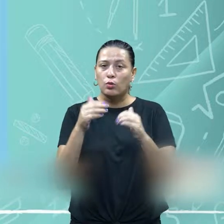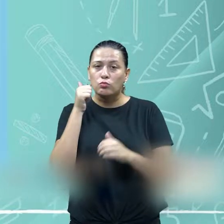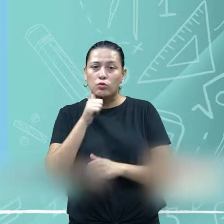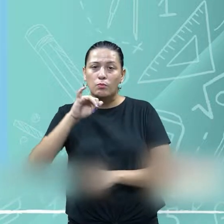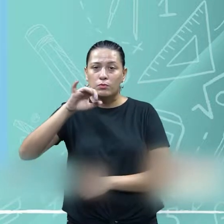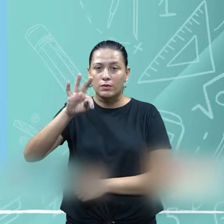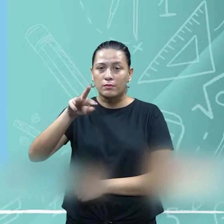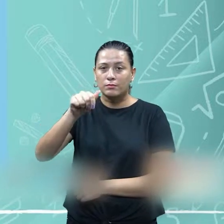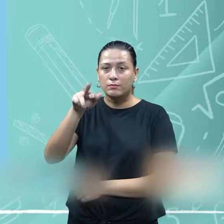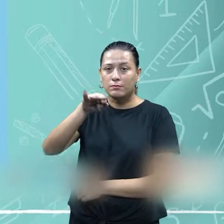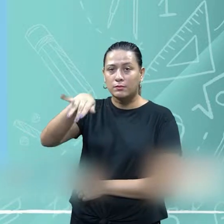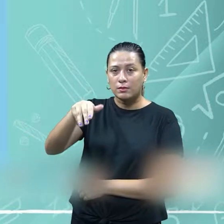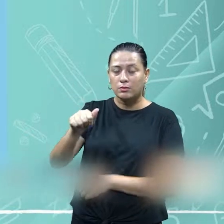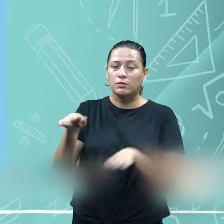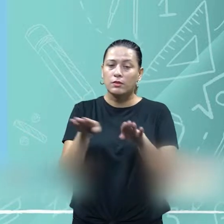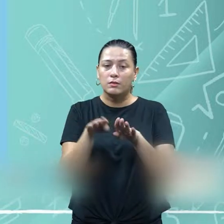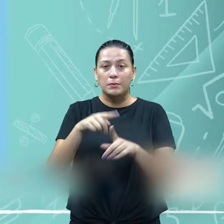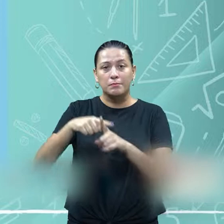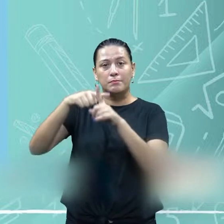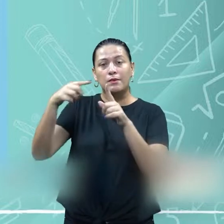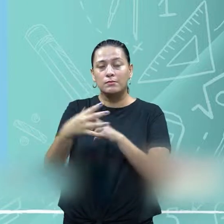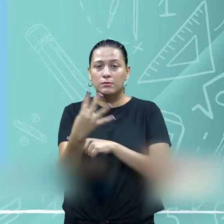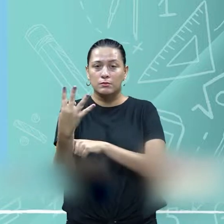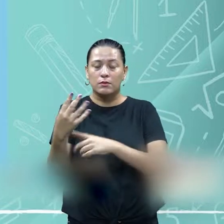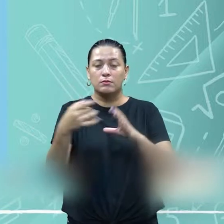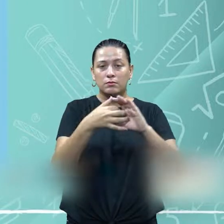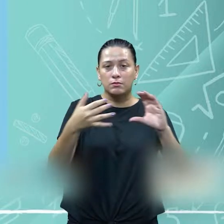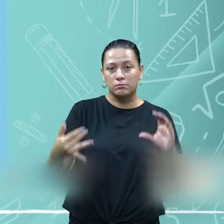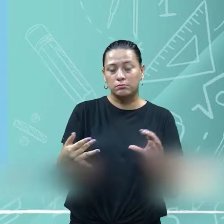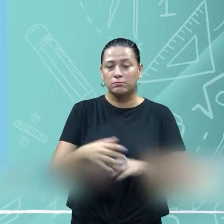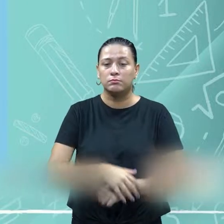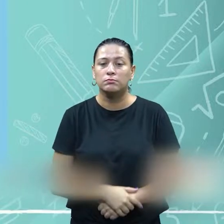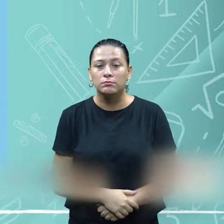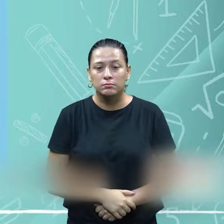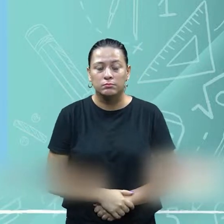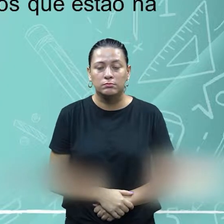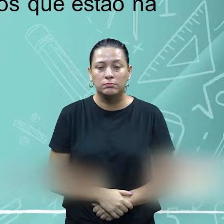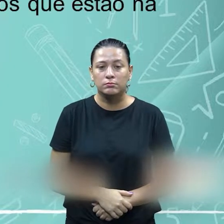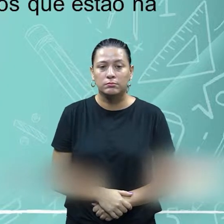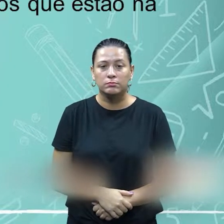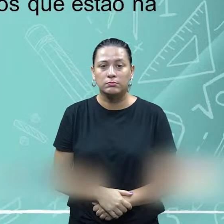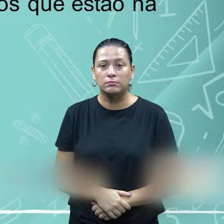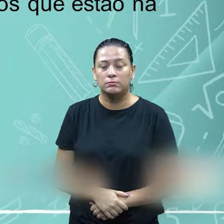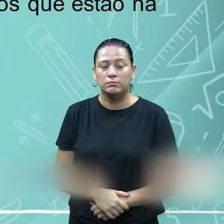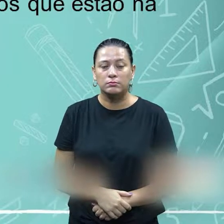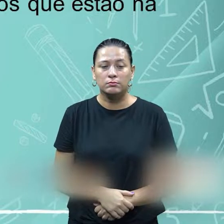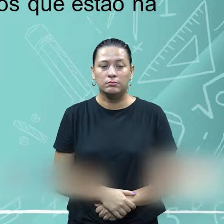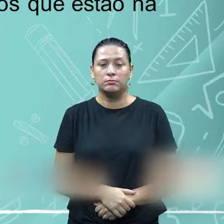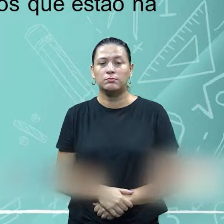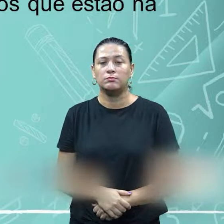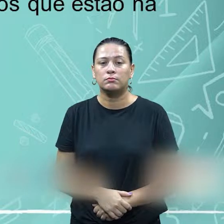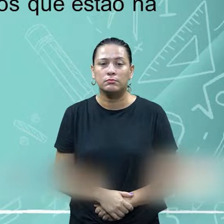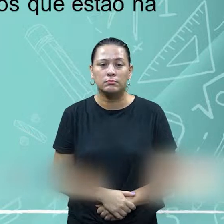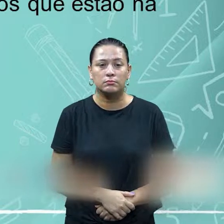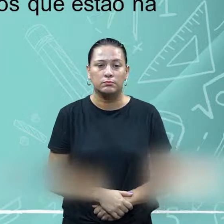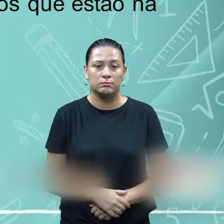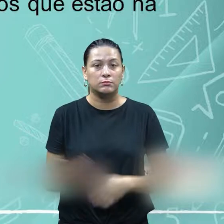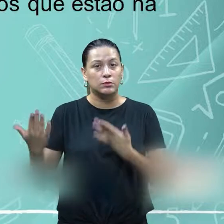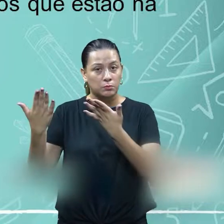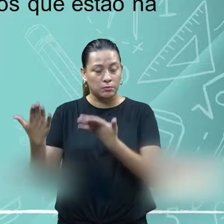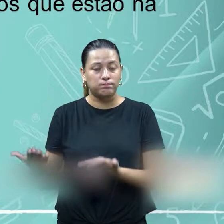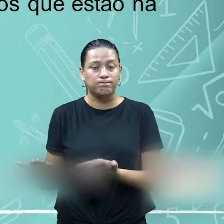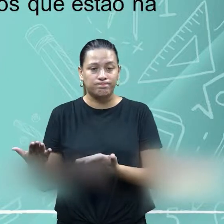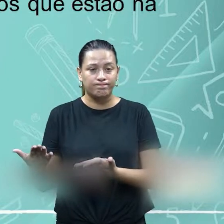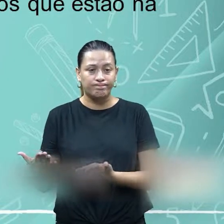também temos as quatro características que fazem questão presente na negociação. Veja, a Taja, como a Taja,